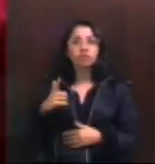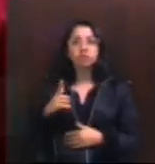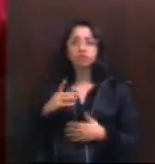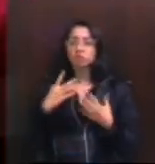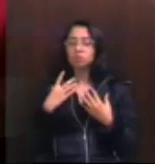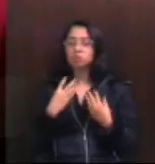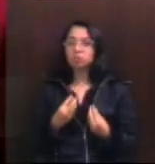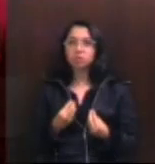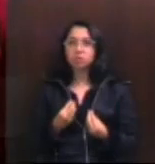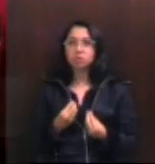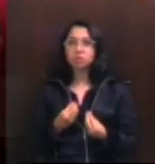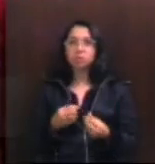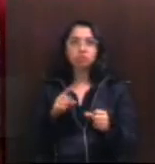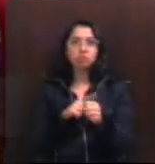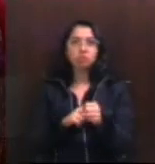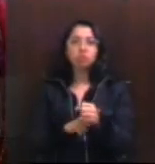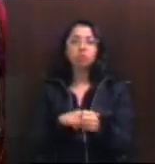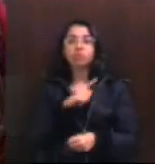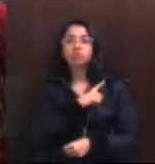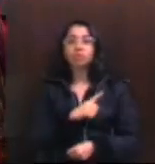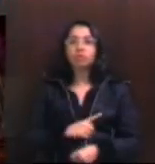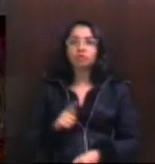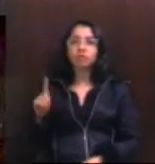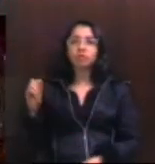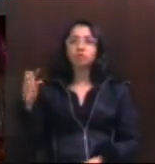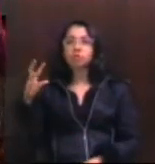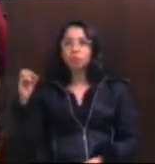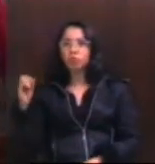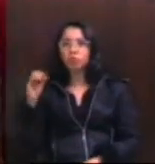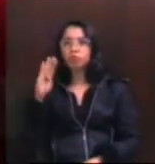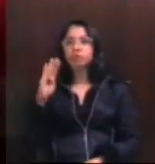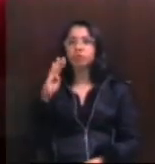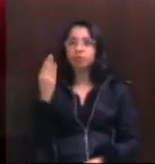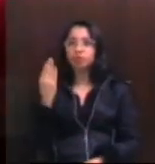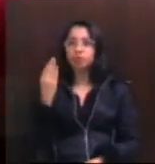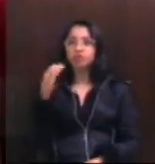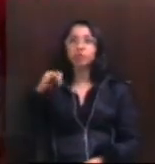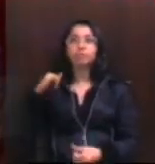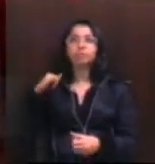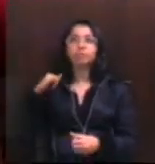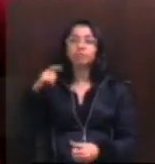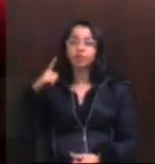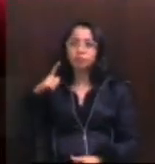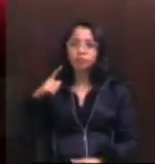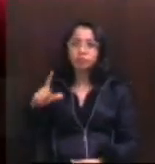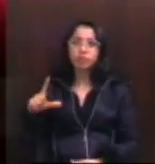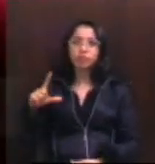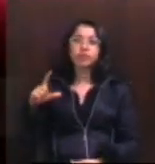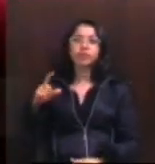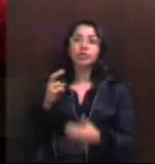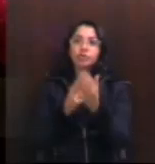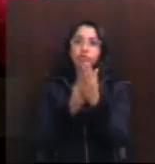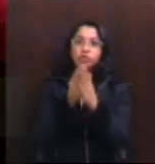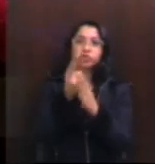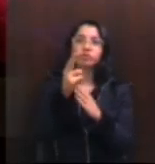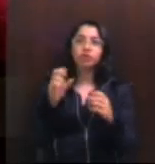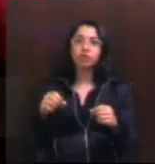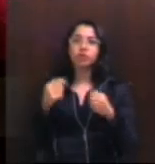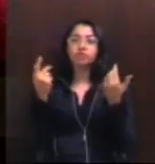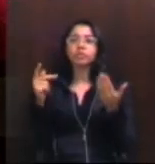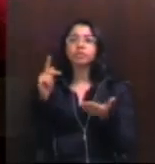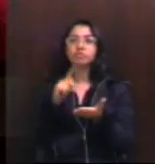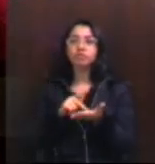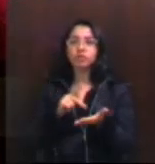nenhum momento que este governo do golpe e da traição, né, consiga se constituir, né, enquanto, de fato,